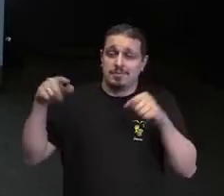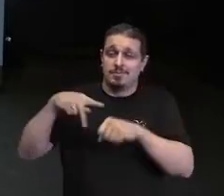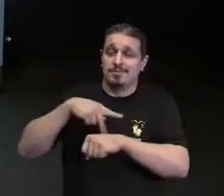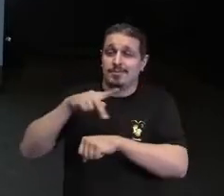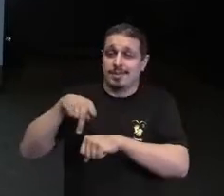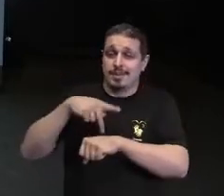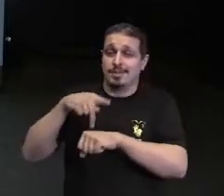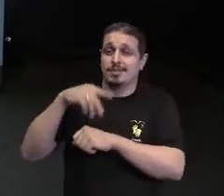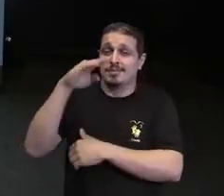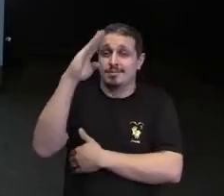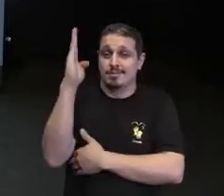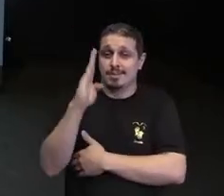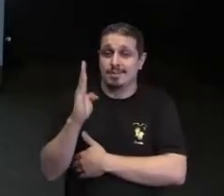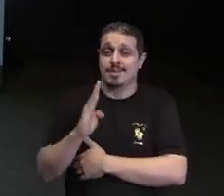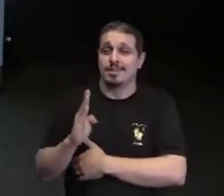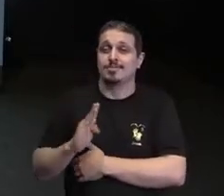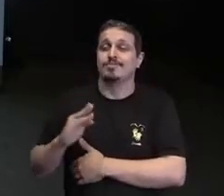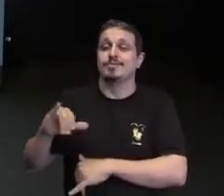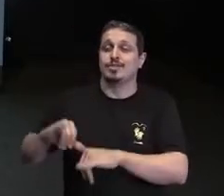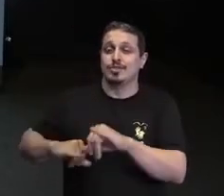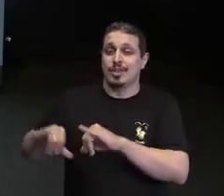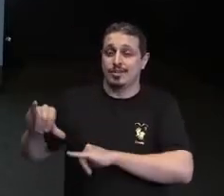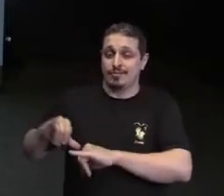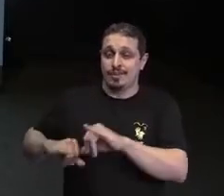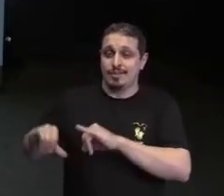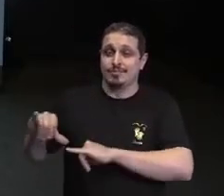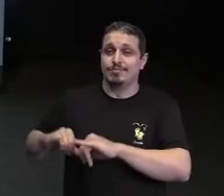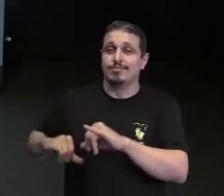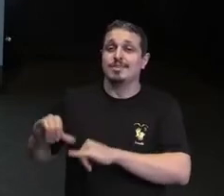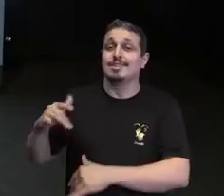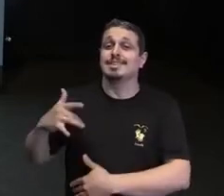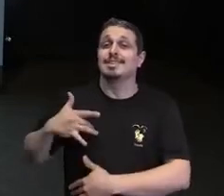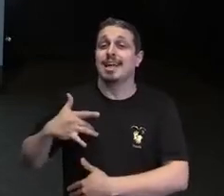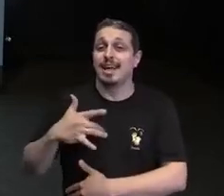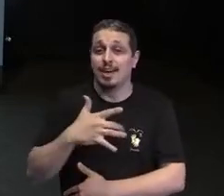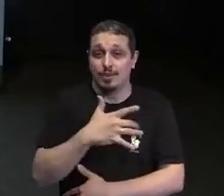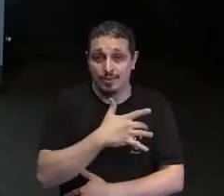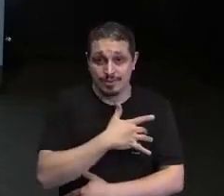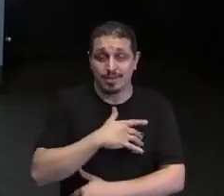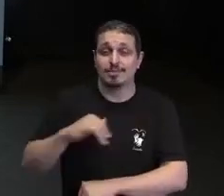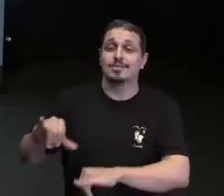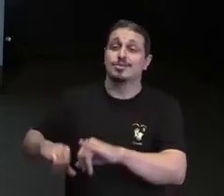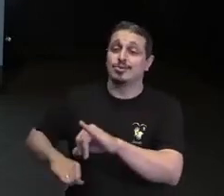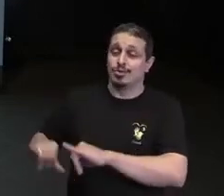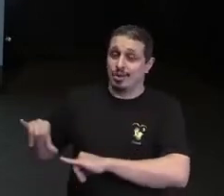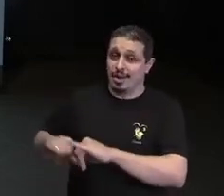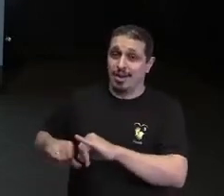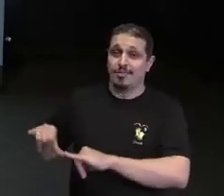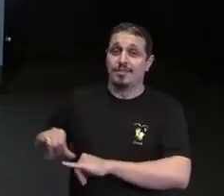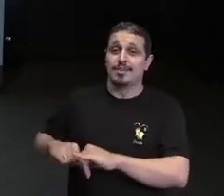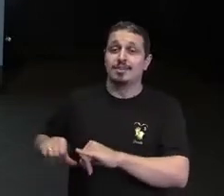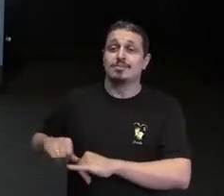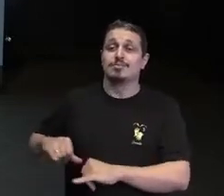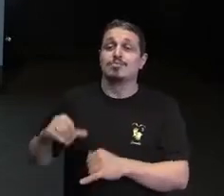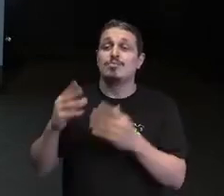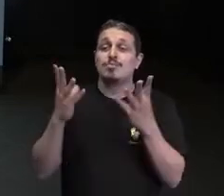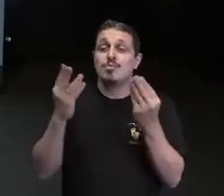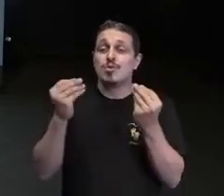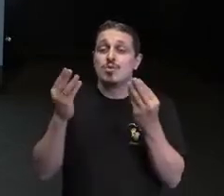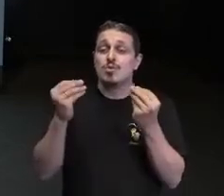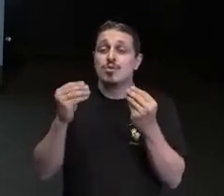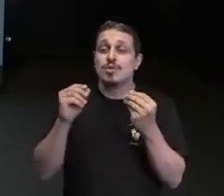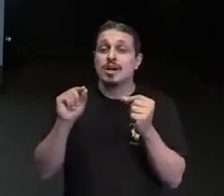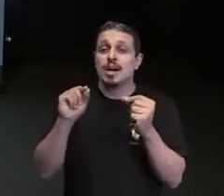ainda sofre em relação ao acesso à saúde, ele ainda sofre em relação às expectativas e